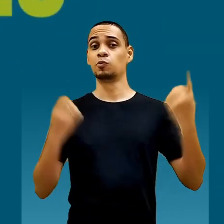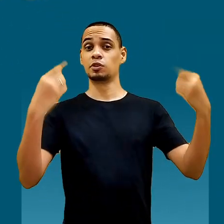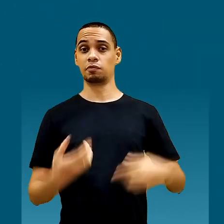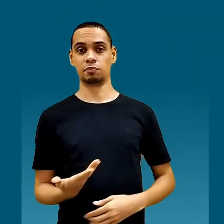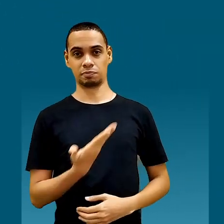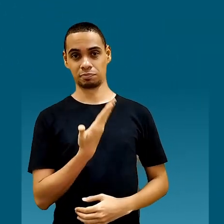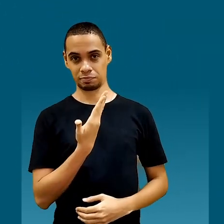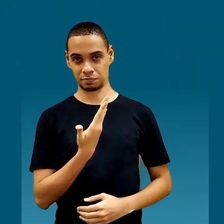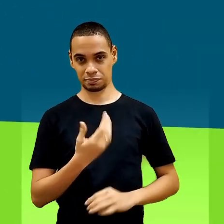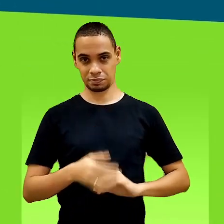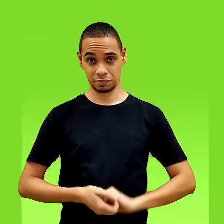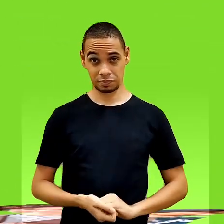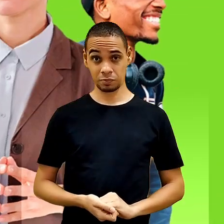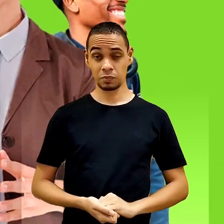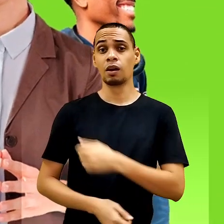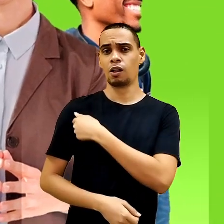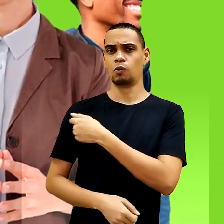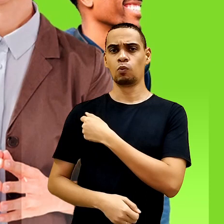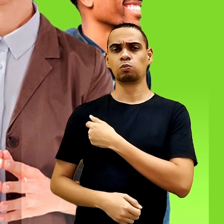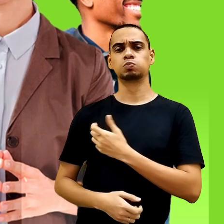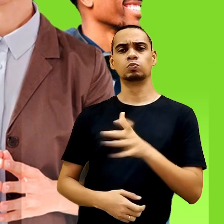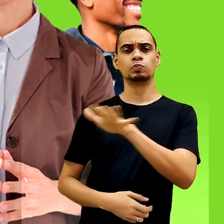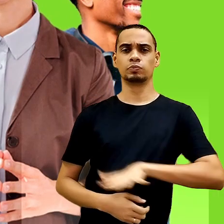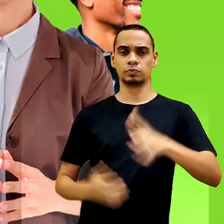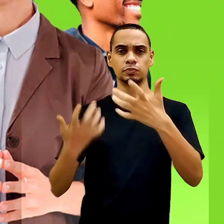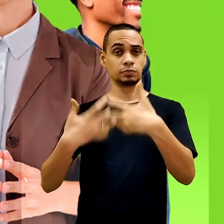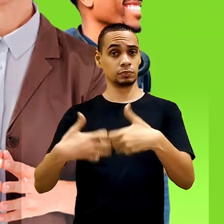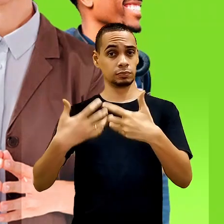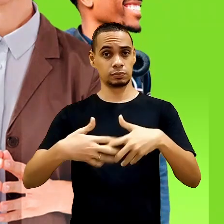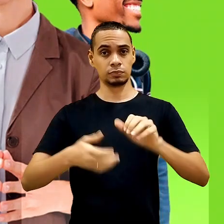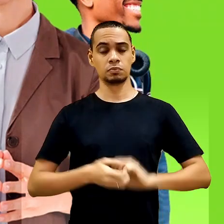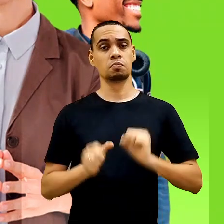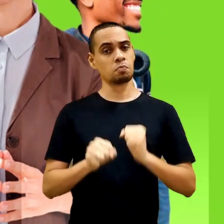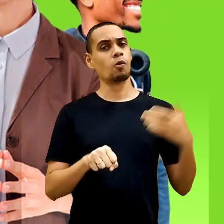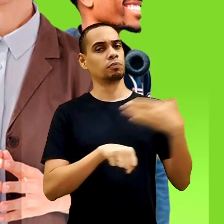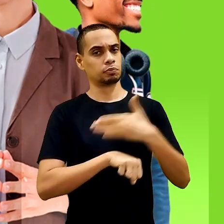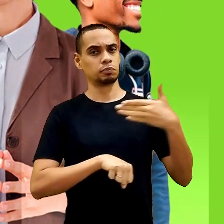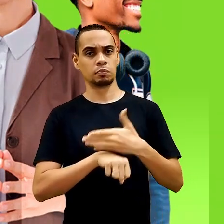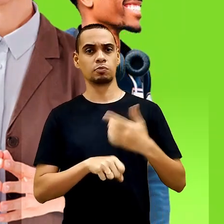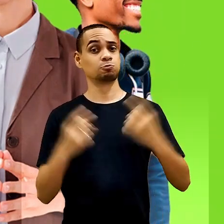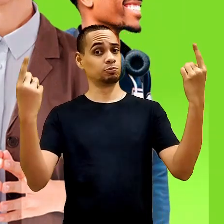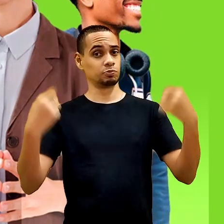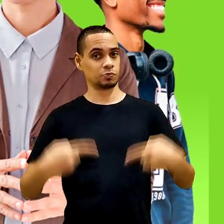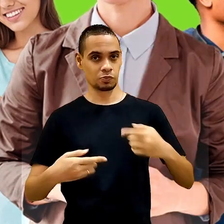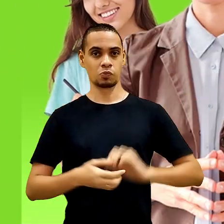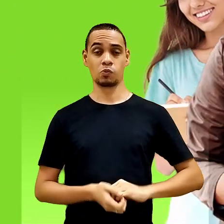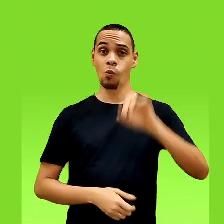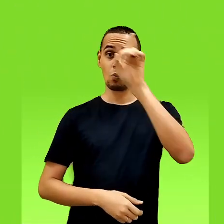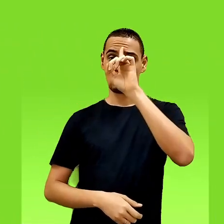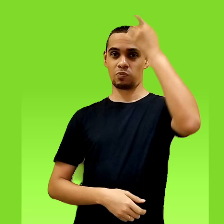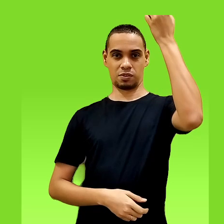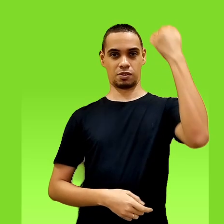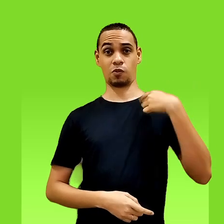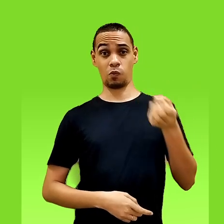.0. Estudantes da Rede Federal de Educação Tecnológica podem participar dessa competição com uma ideia